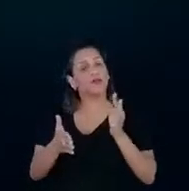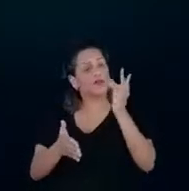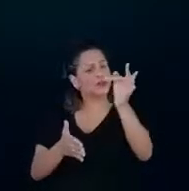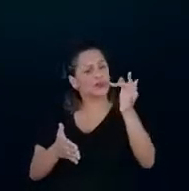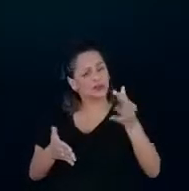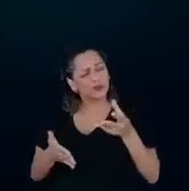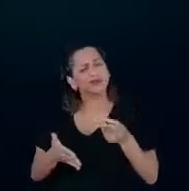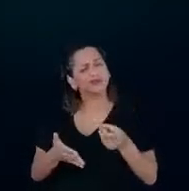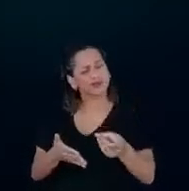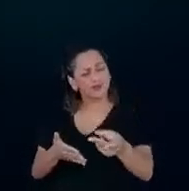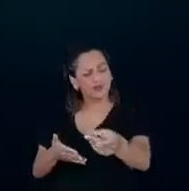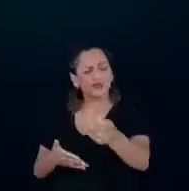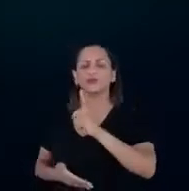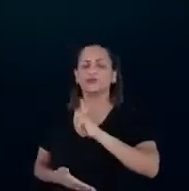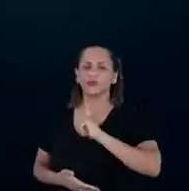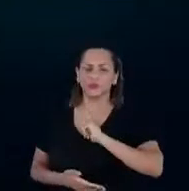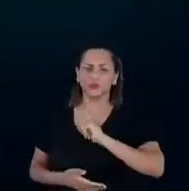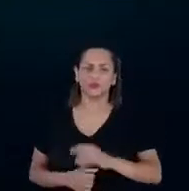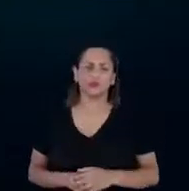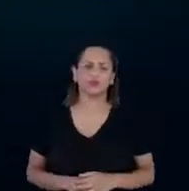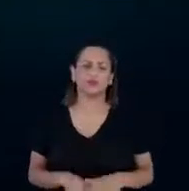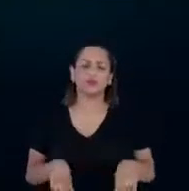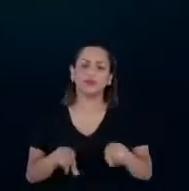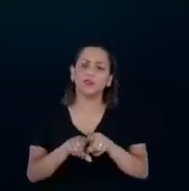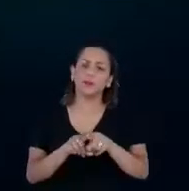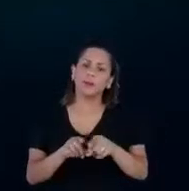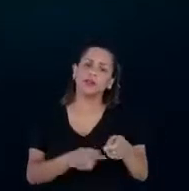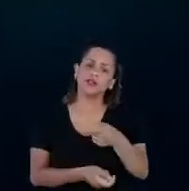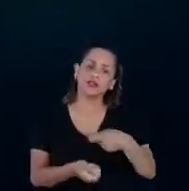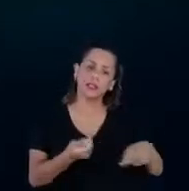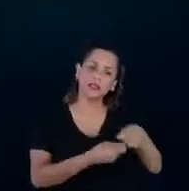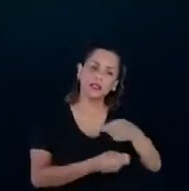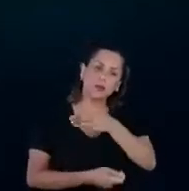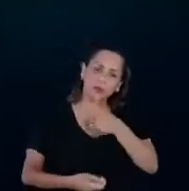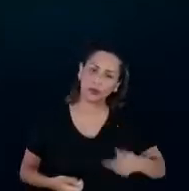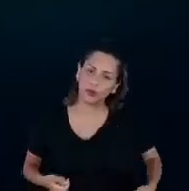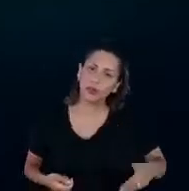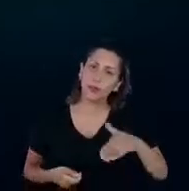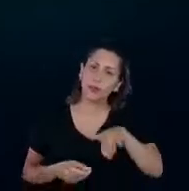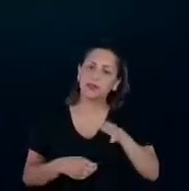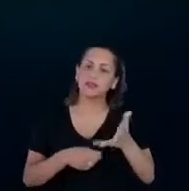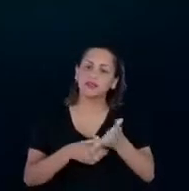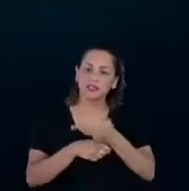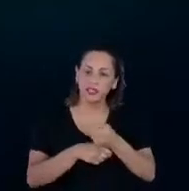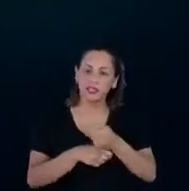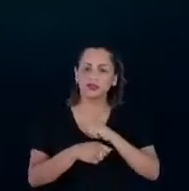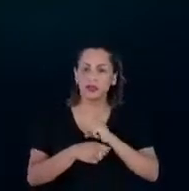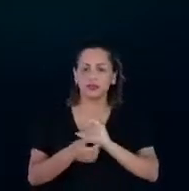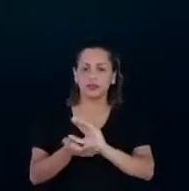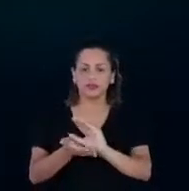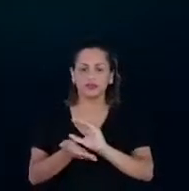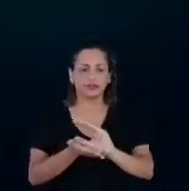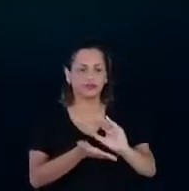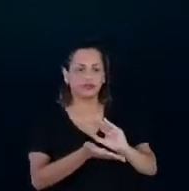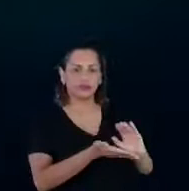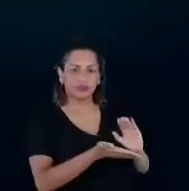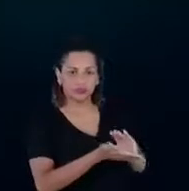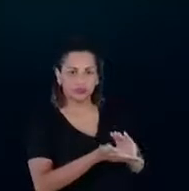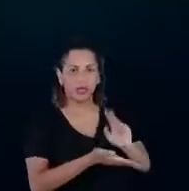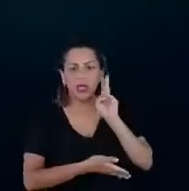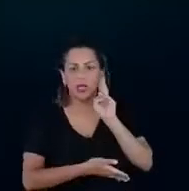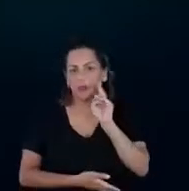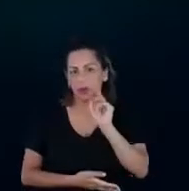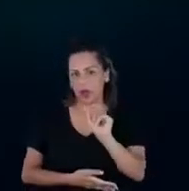frente. Temos mais eficiência na gestão pública, os diversos investimentos que a gente faz, lembrando que os projetos, eles não